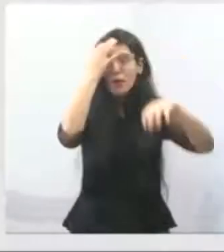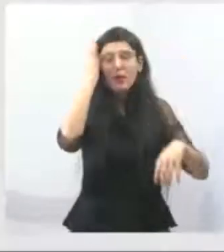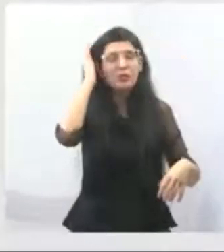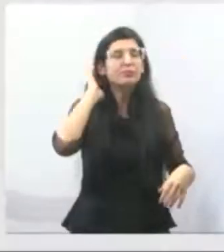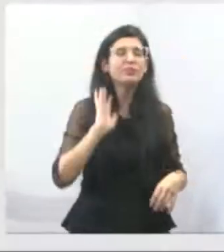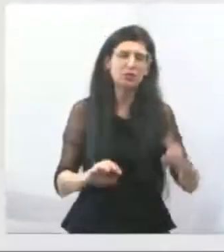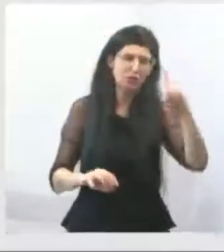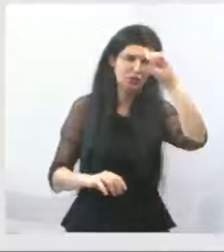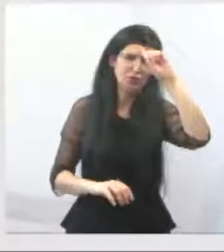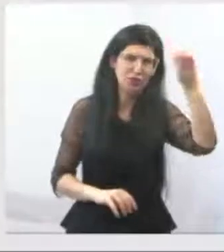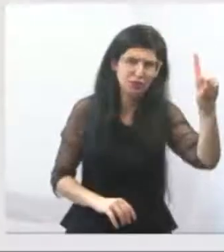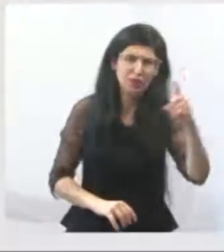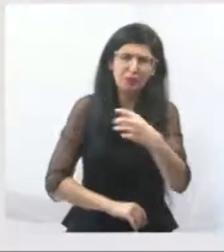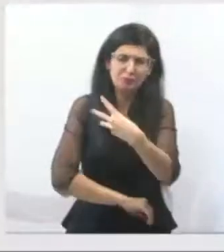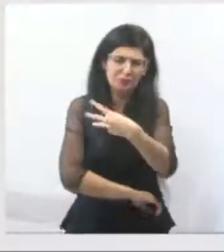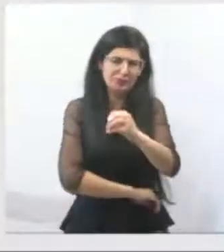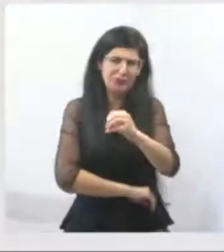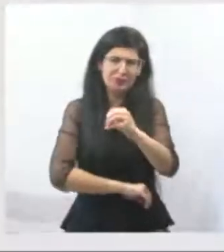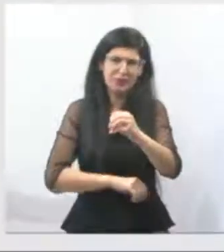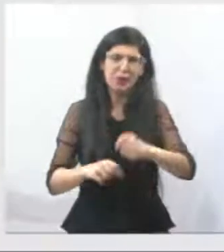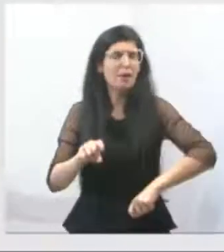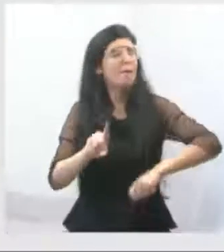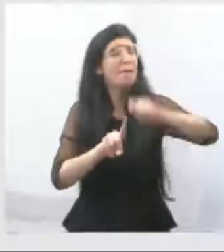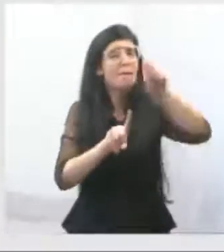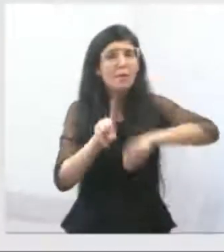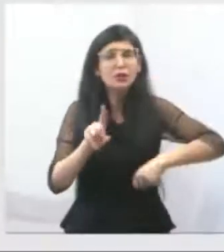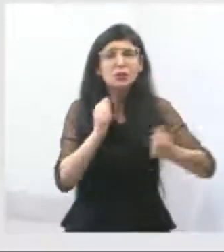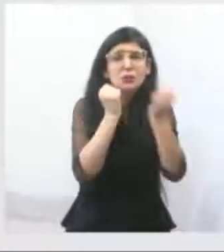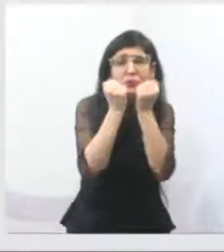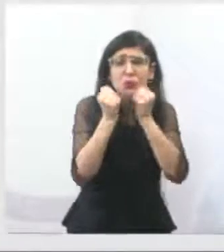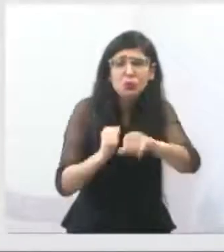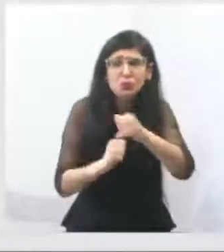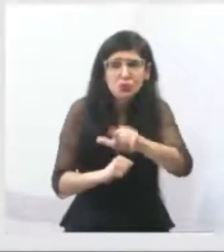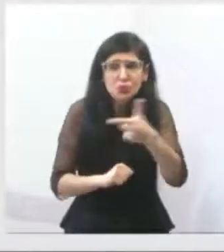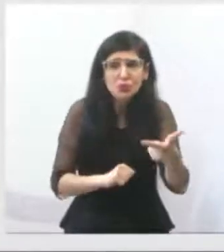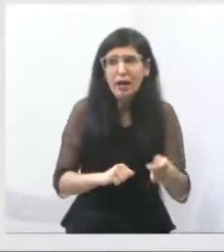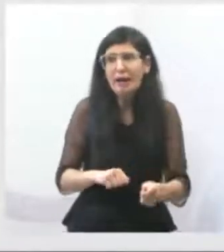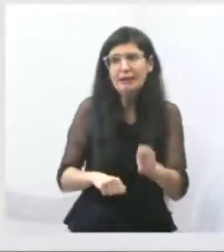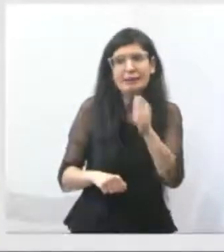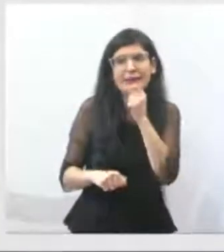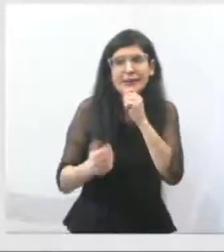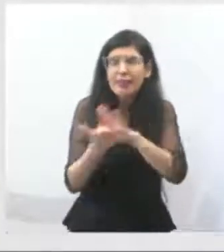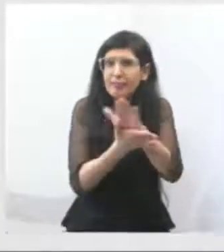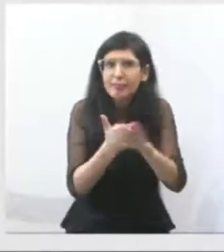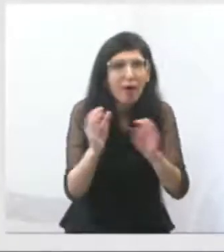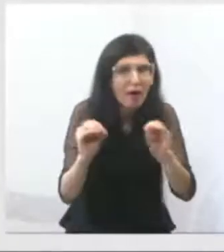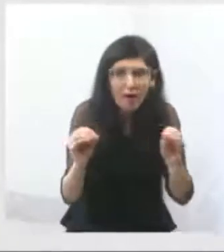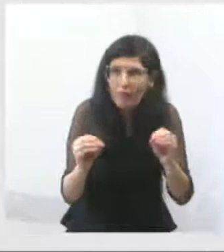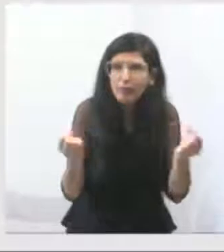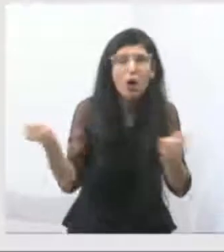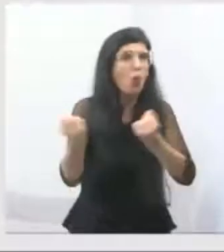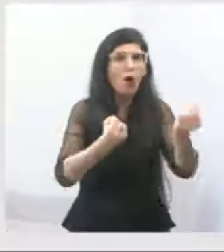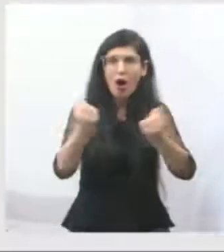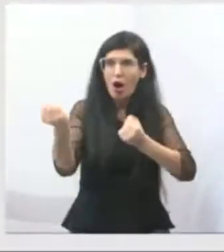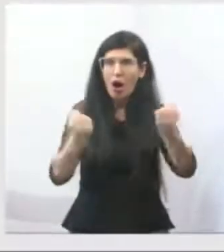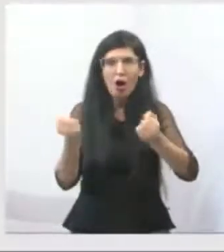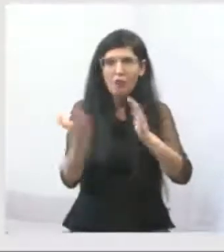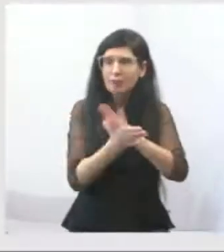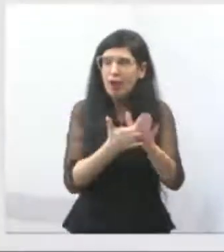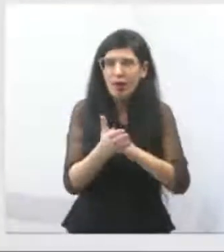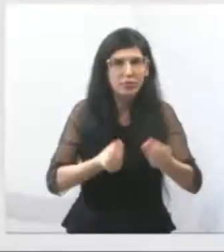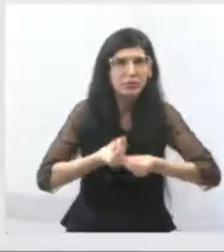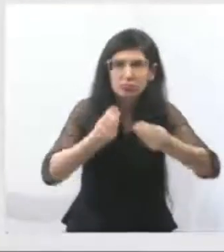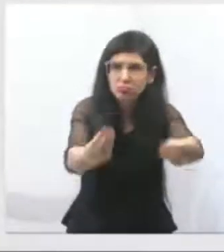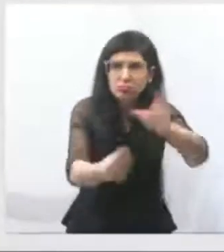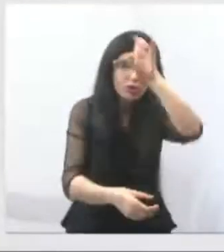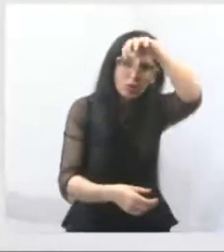no dia 30 de julho e que até agora não saiu. Então, o pedido de informação foi